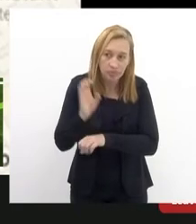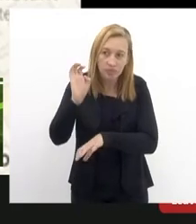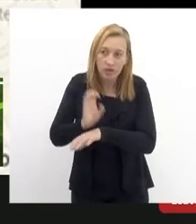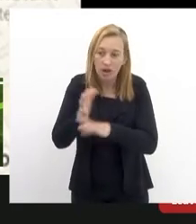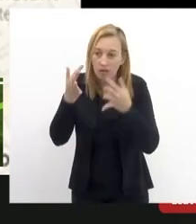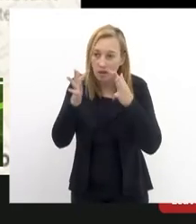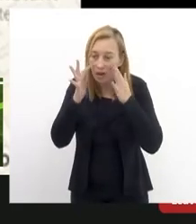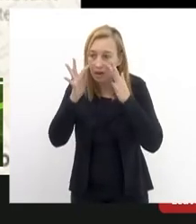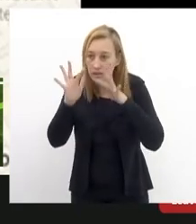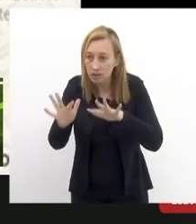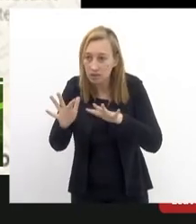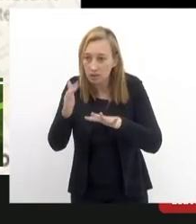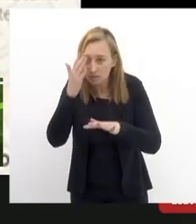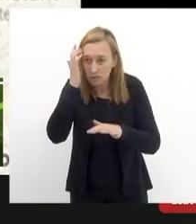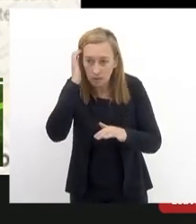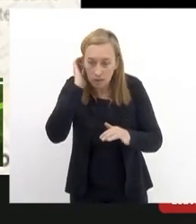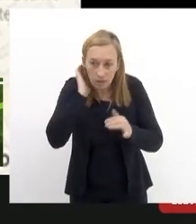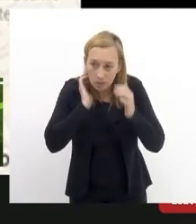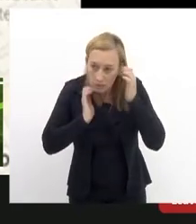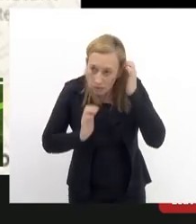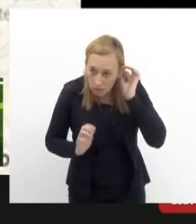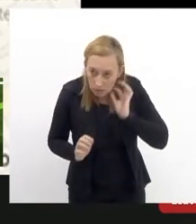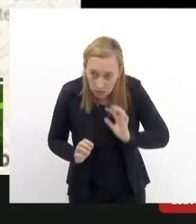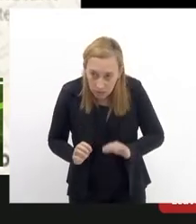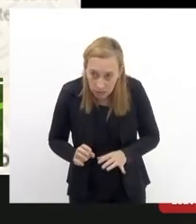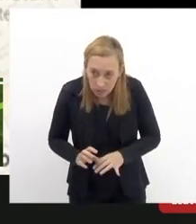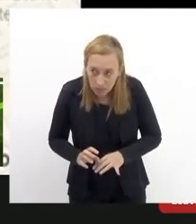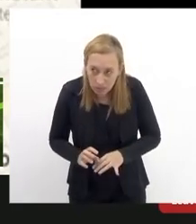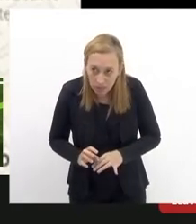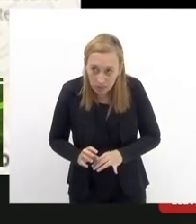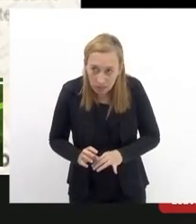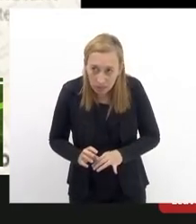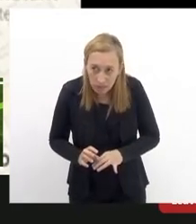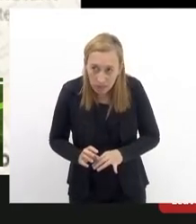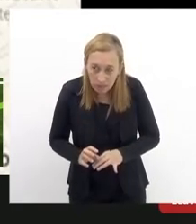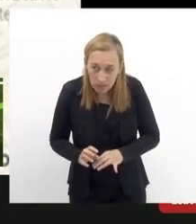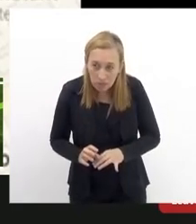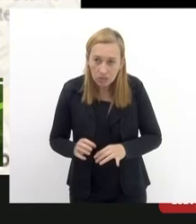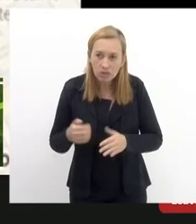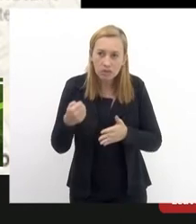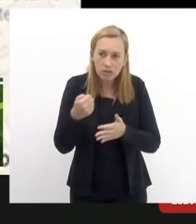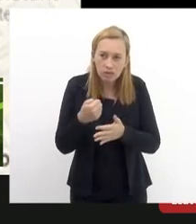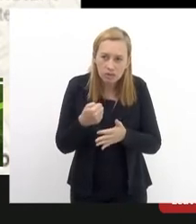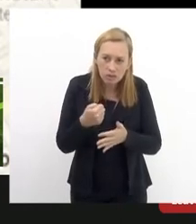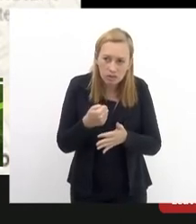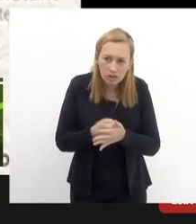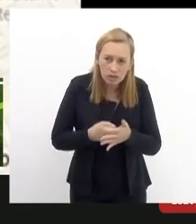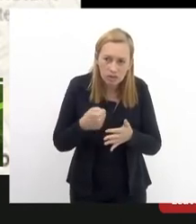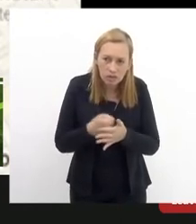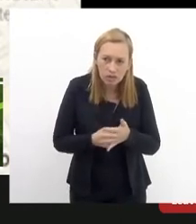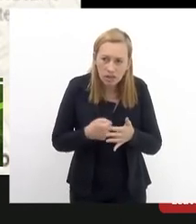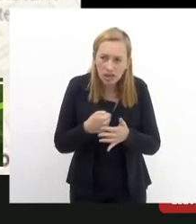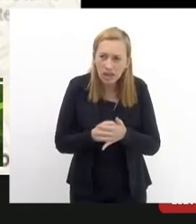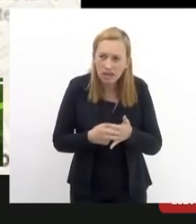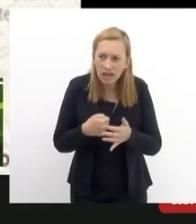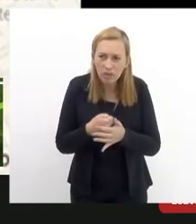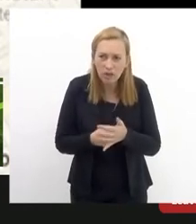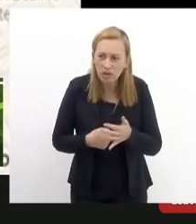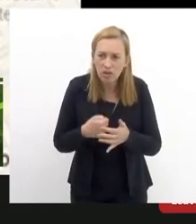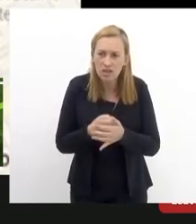bem público e viabiliza o seu funcionamento